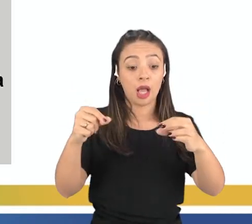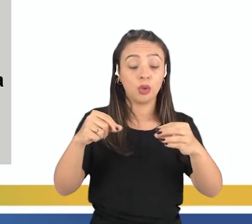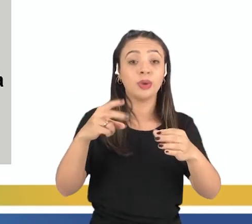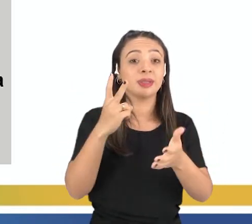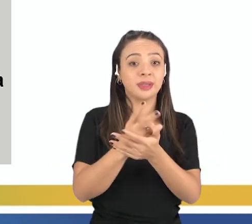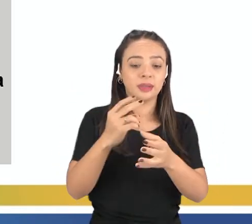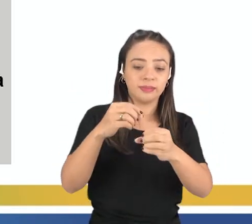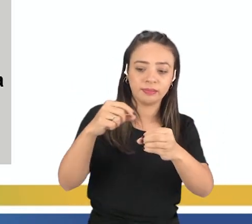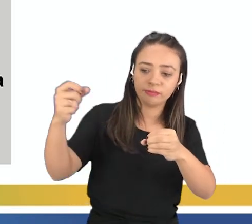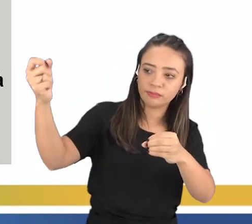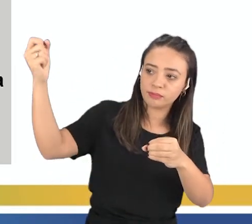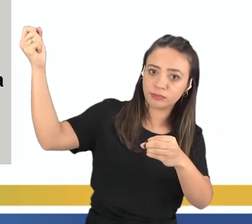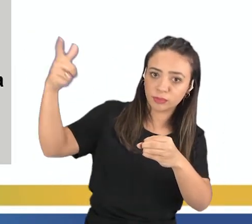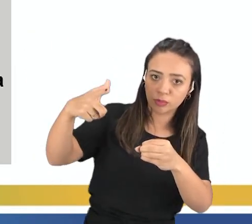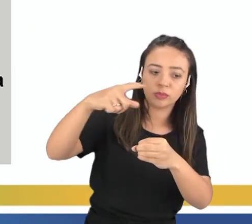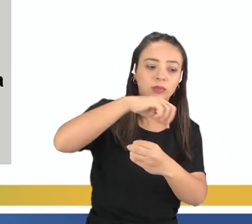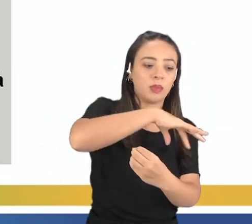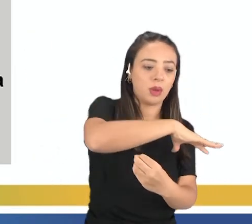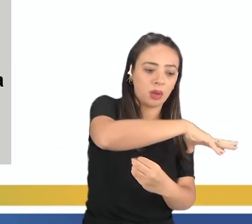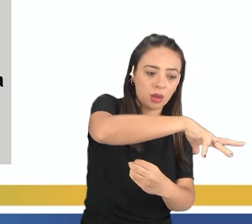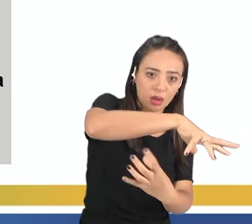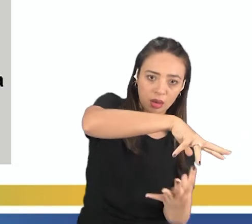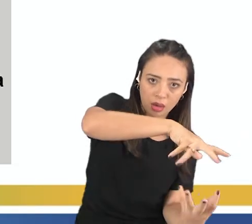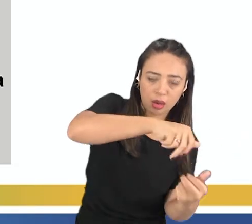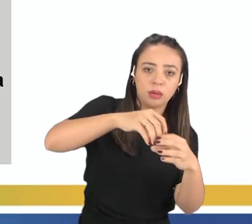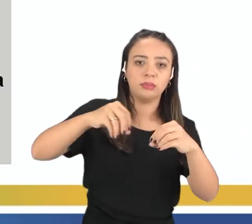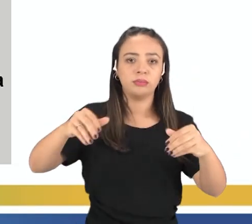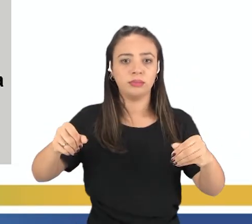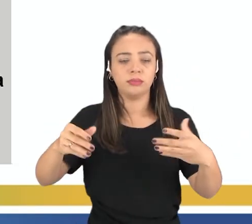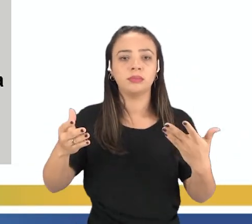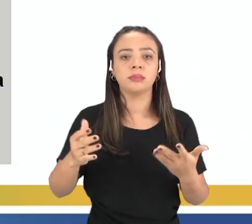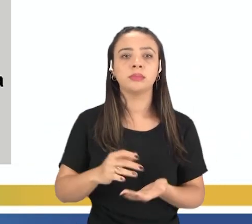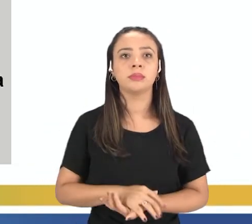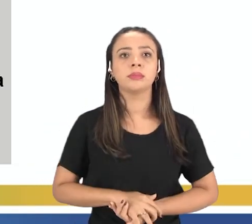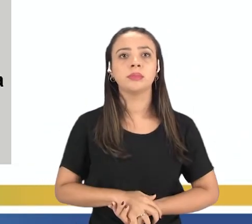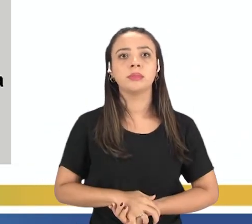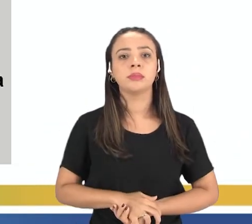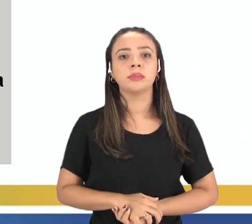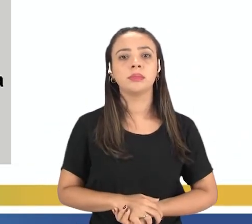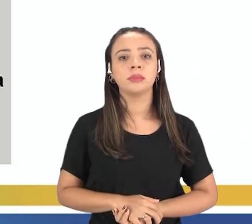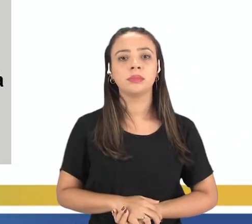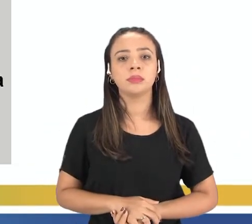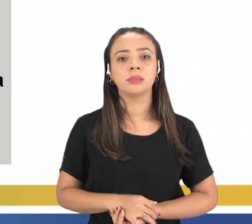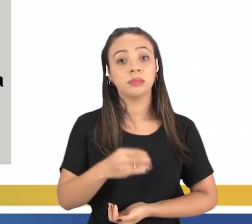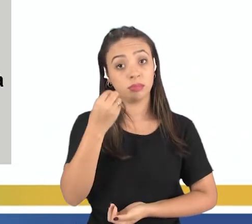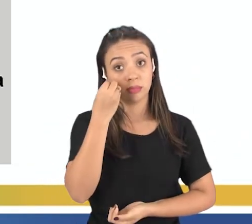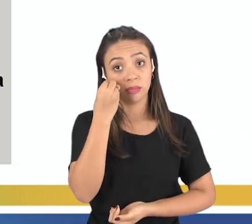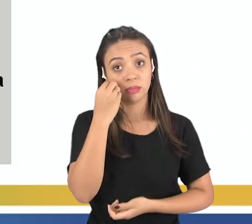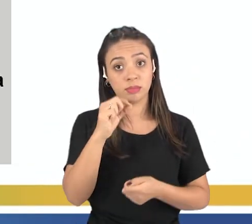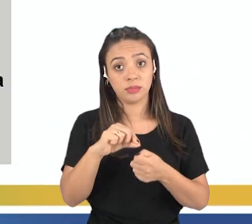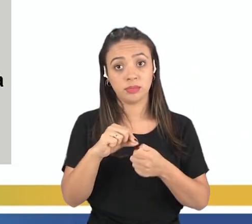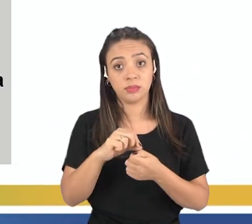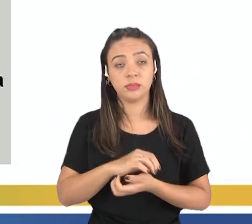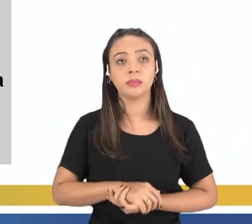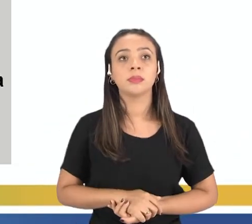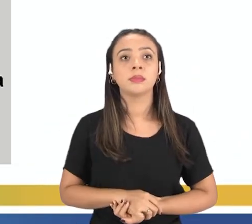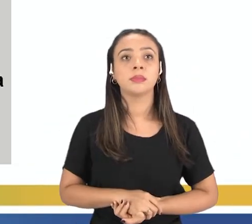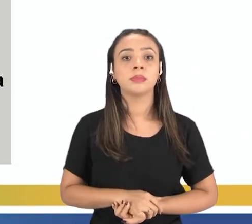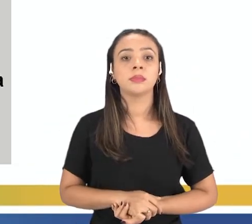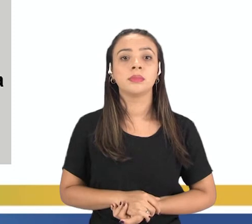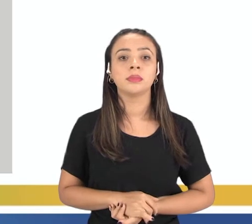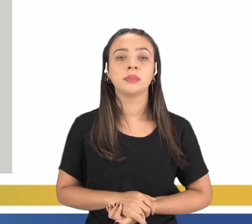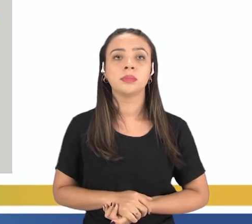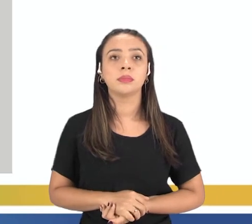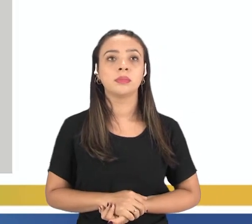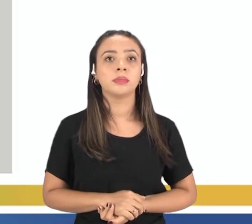Sol e a Terra? E qual é a fase da Lua em que a Terra está entre o Sol e a Lua? Tentem resolver aí, tá? Bora lá para o nosso